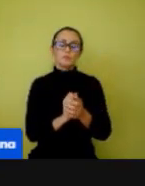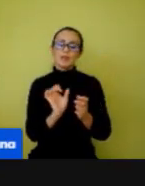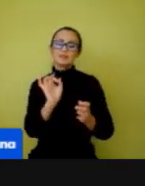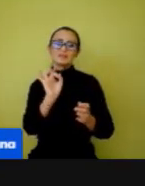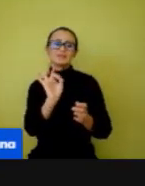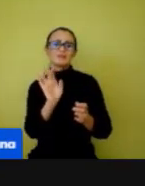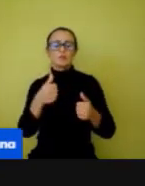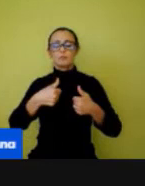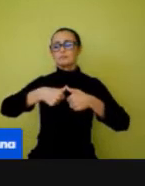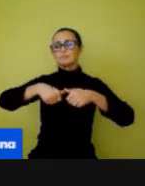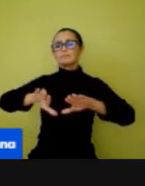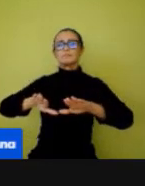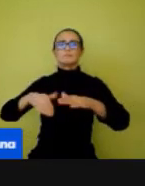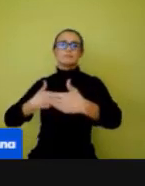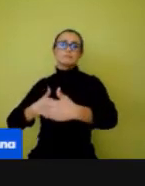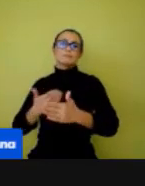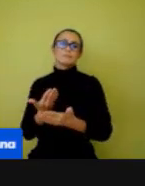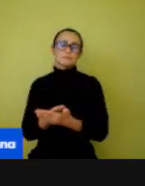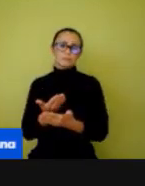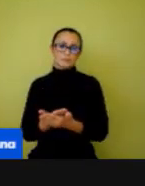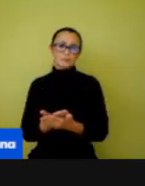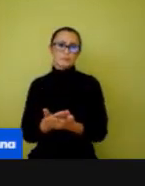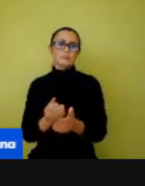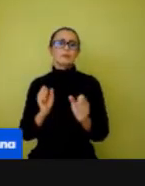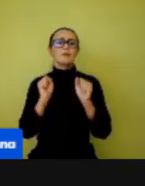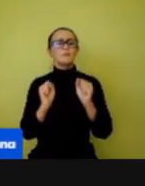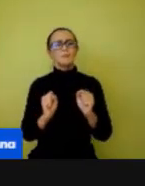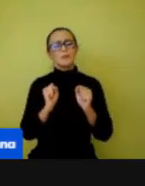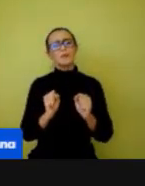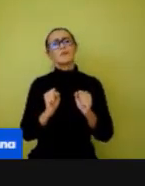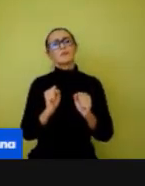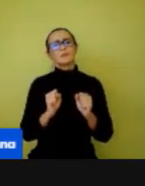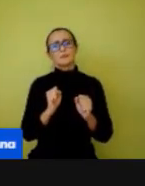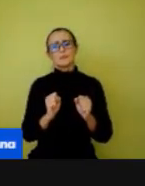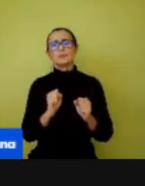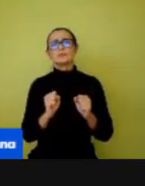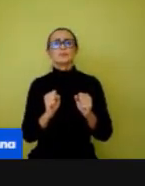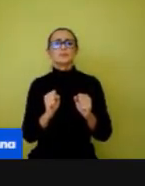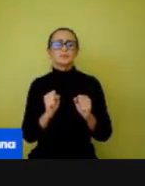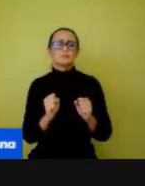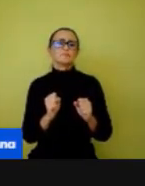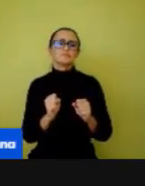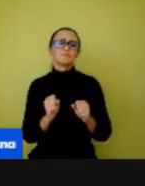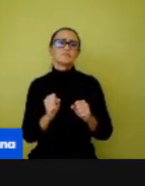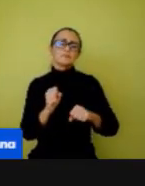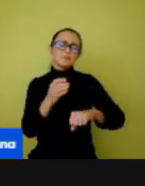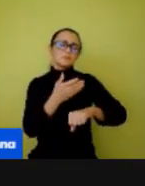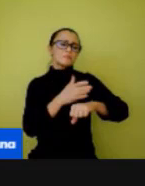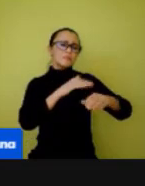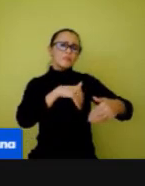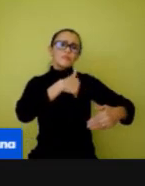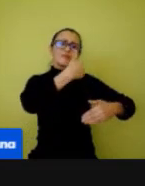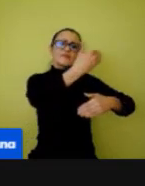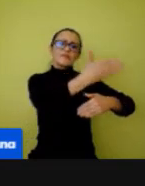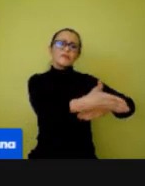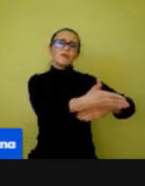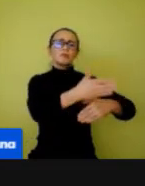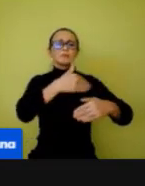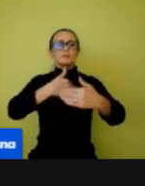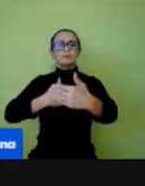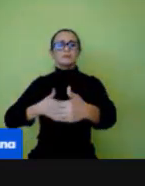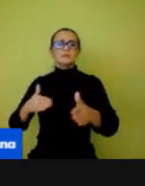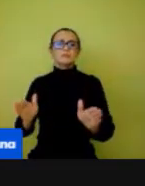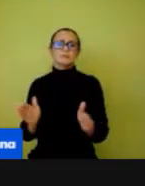Você pode fazer suas atividades em ambiente externo também. Porém, desde que você,